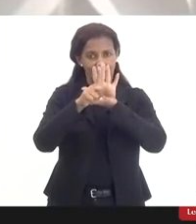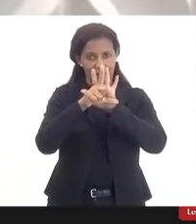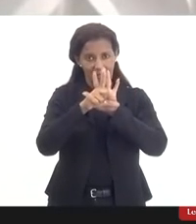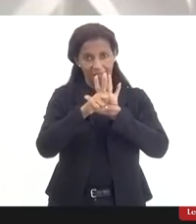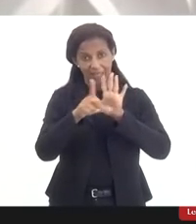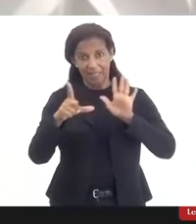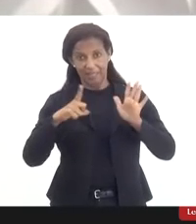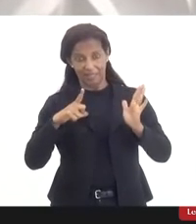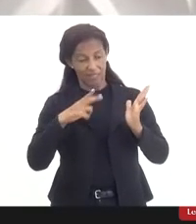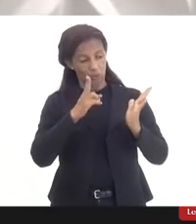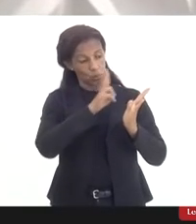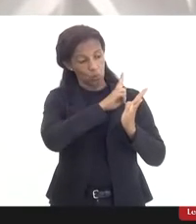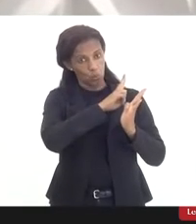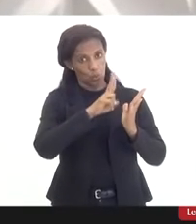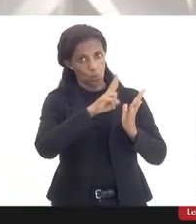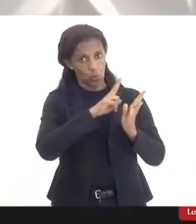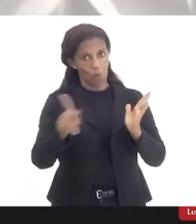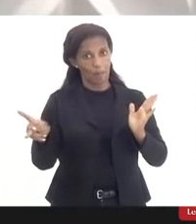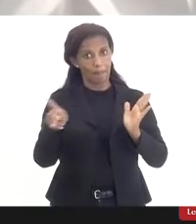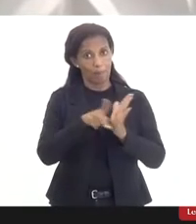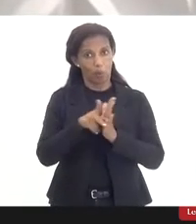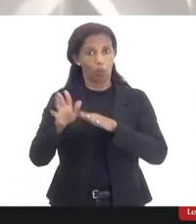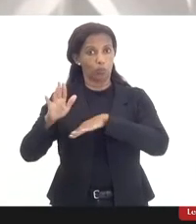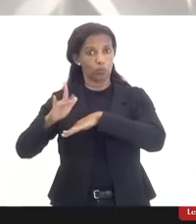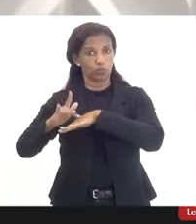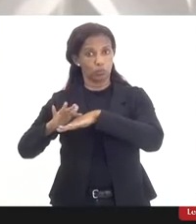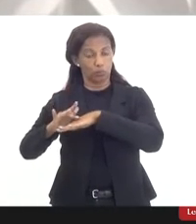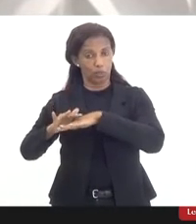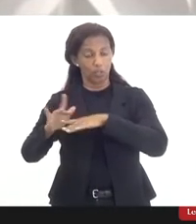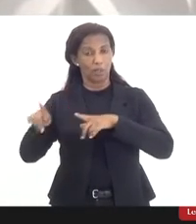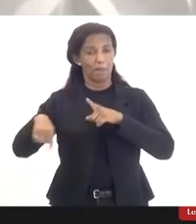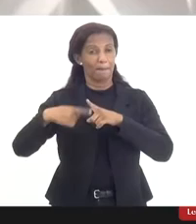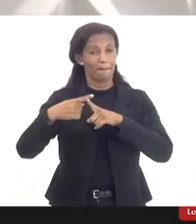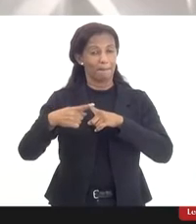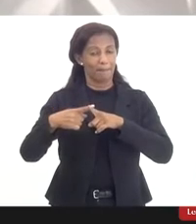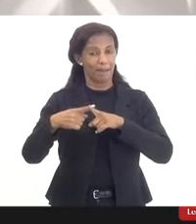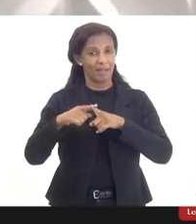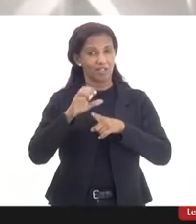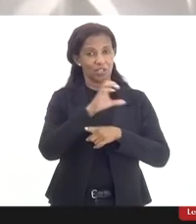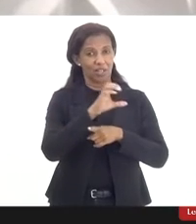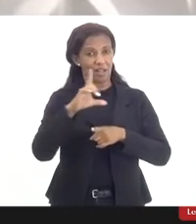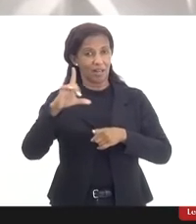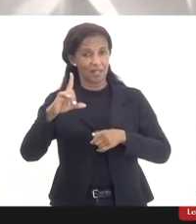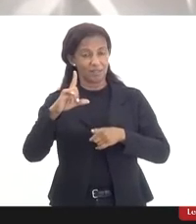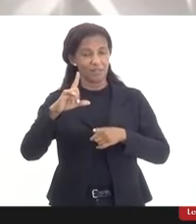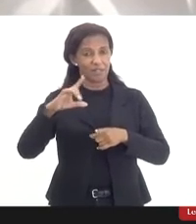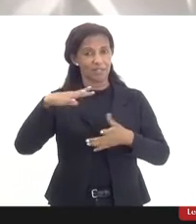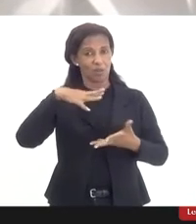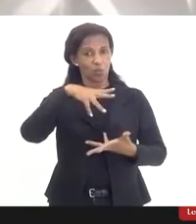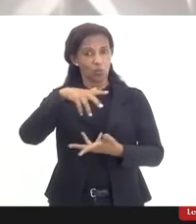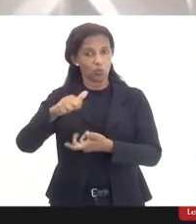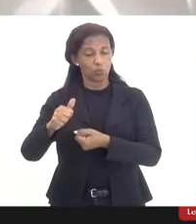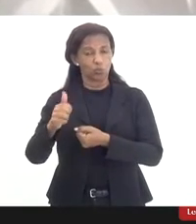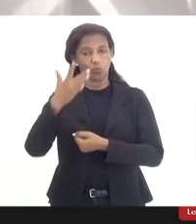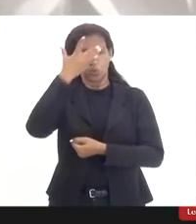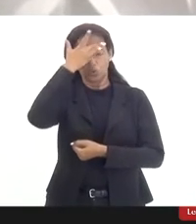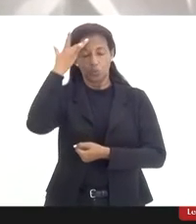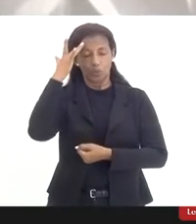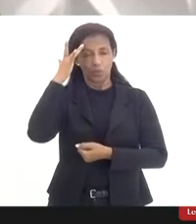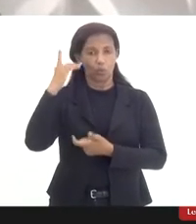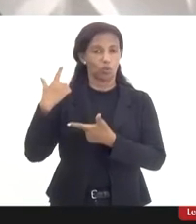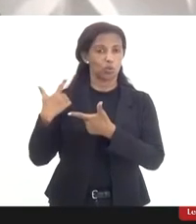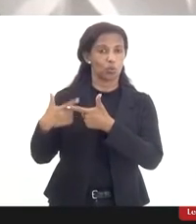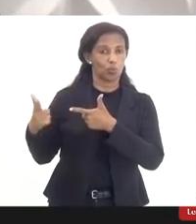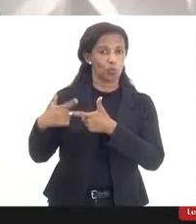constar o nome completo do paciente, numeração da classificação estatística internacional de doenças e problemas